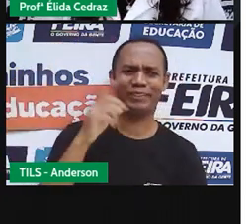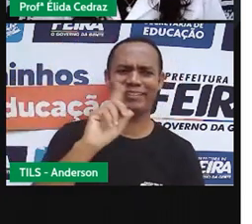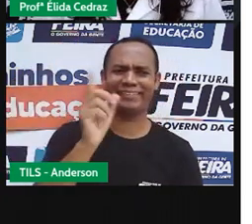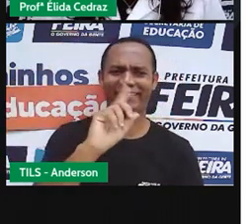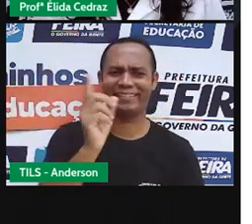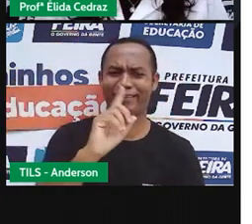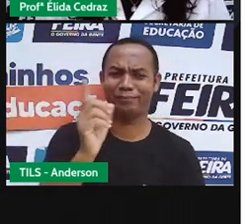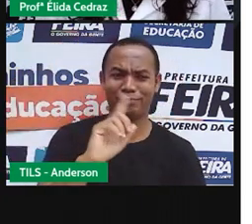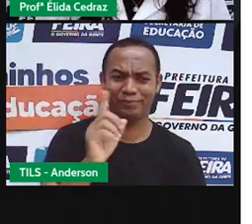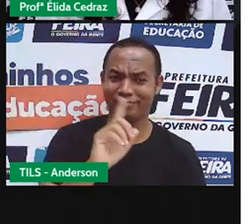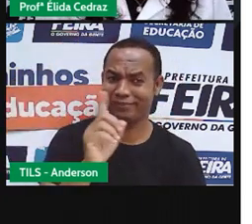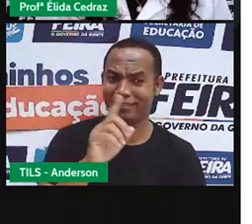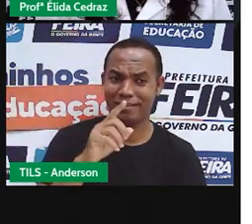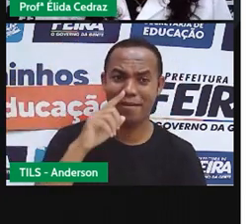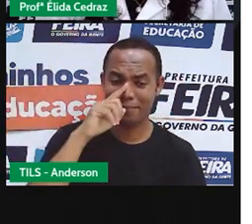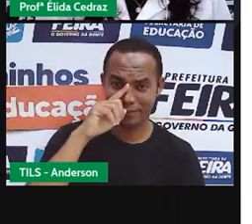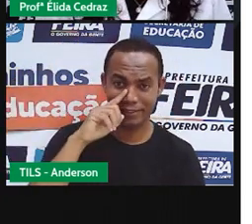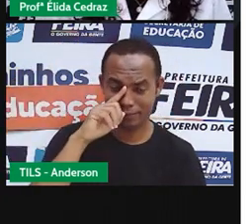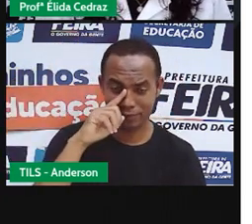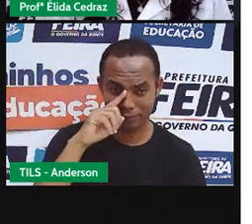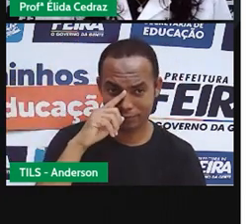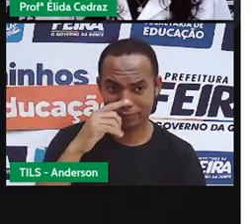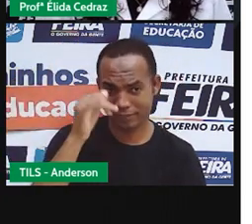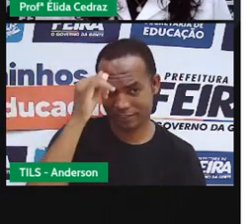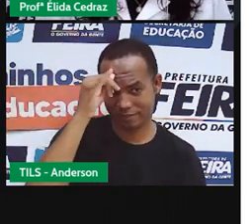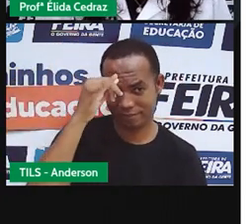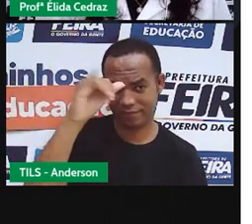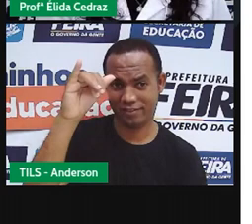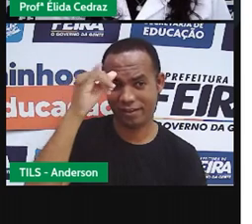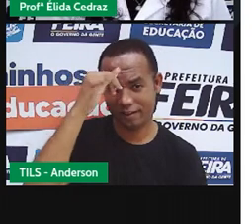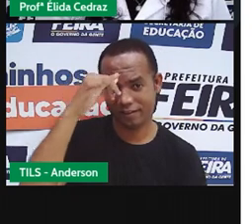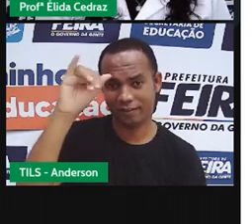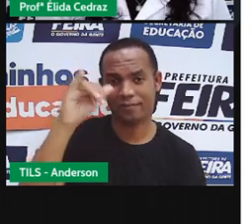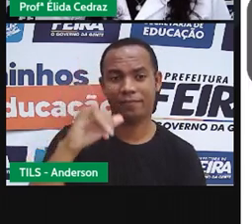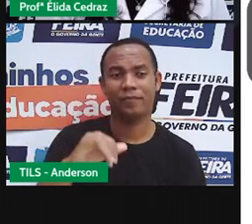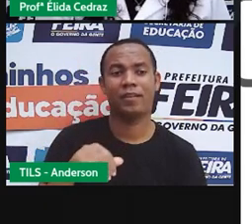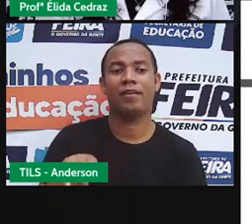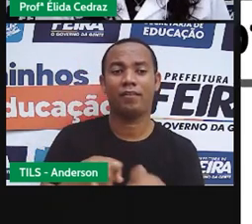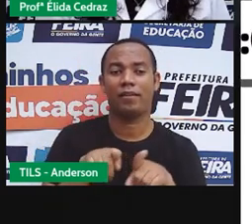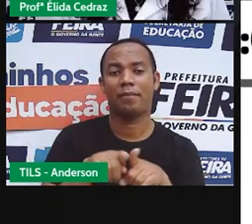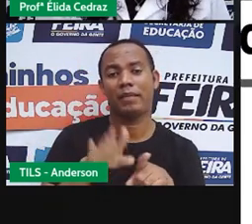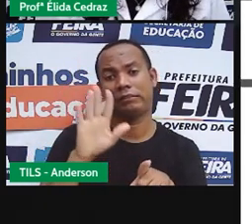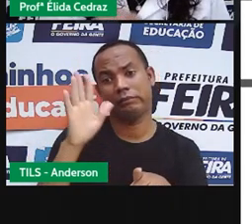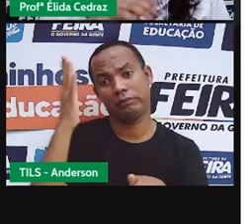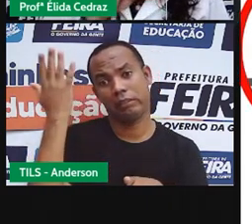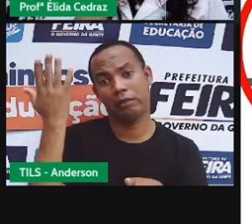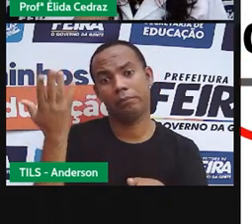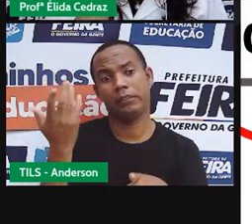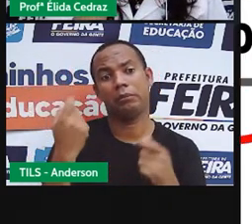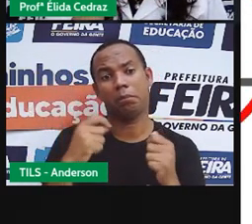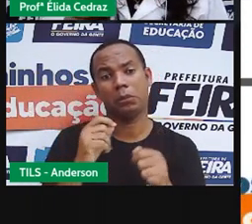e as dezesseis e se não tiver jeito e precisar se for, nós precisamos estar bem protegidos.